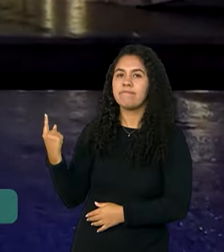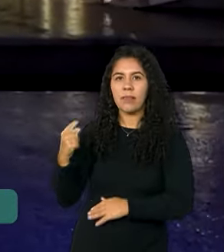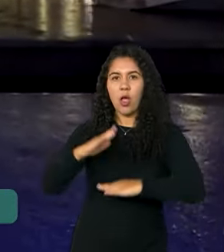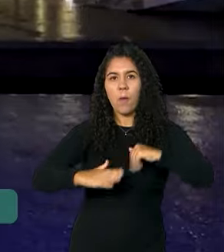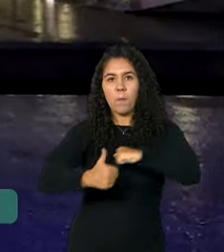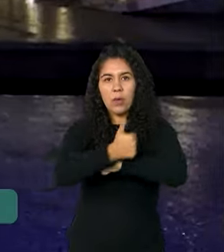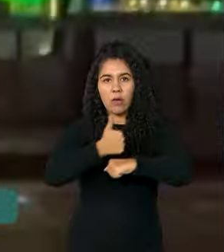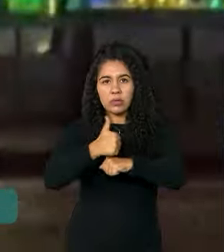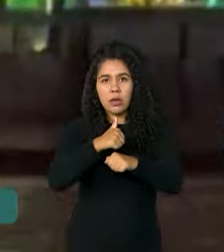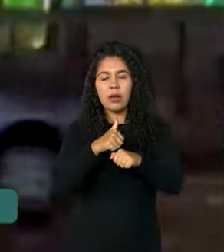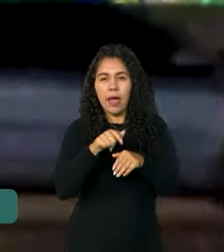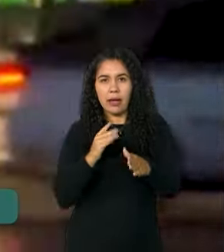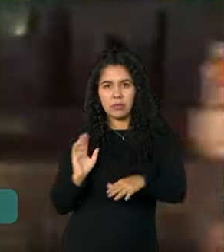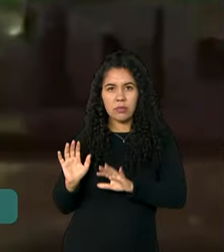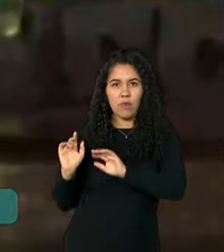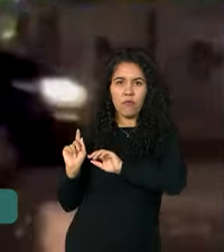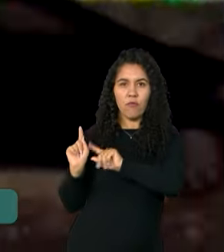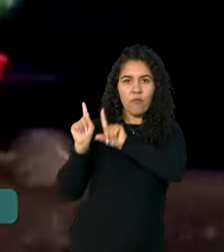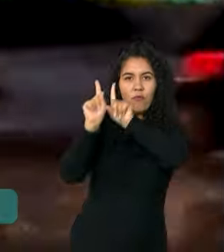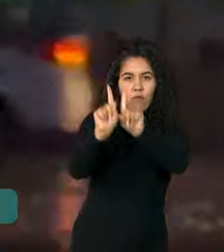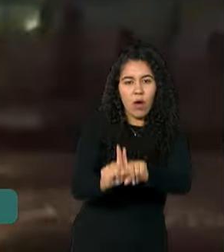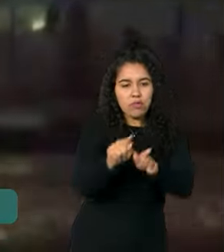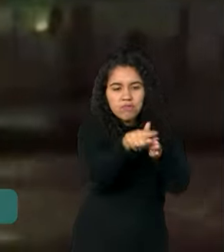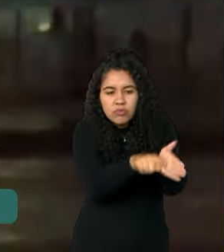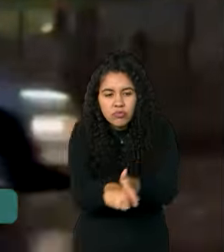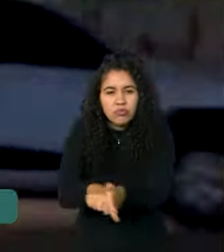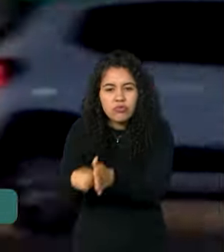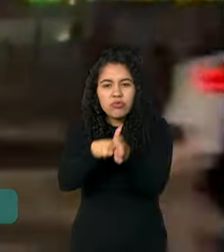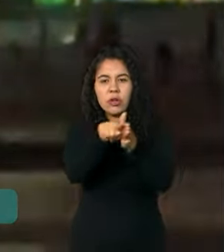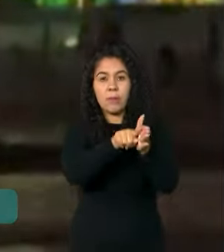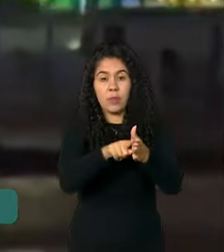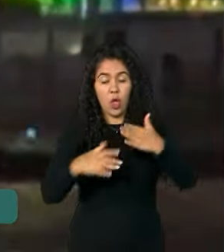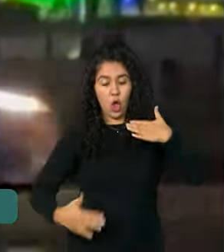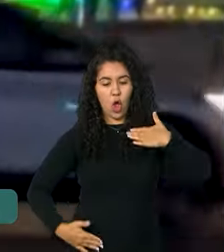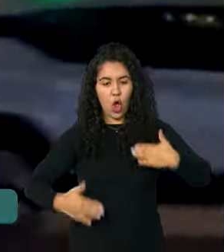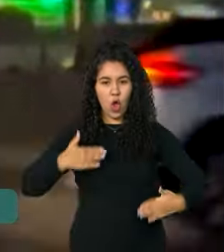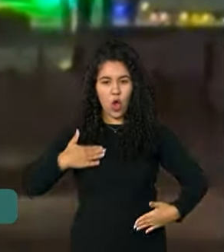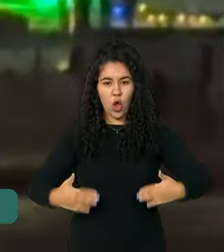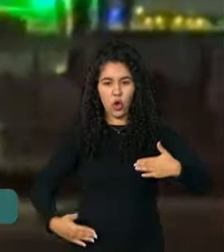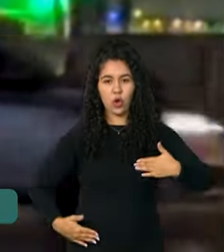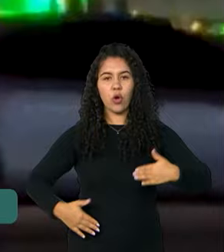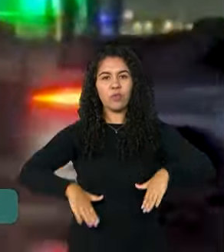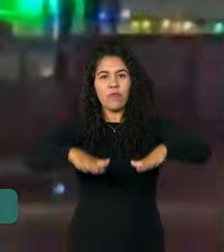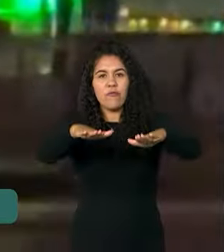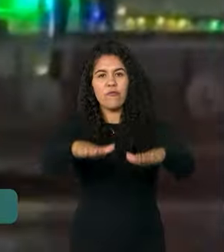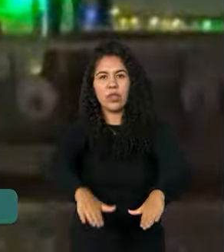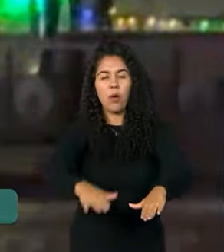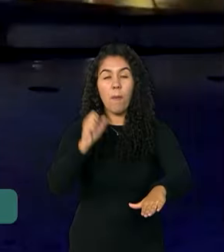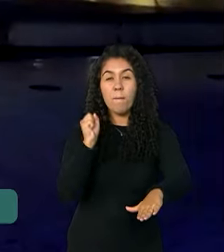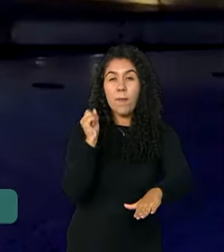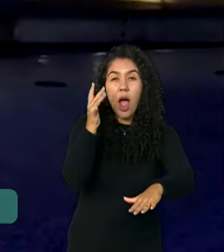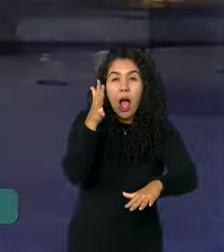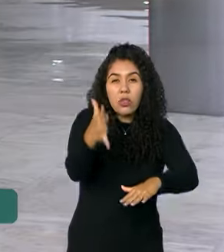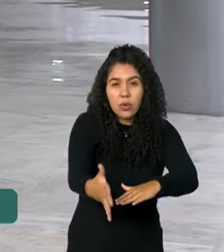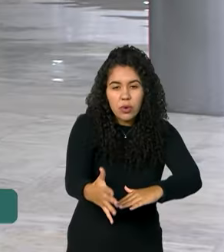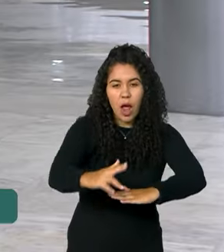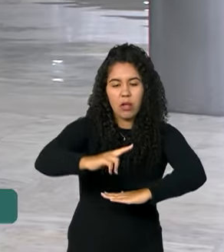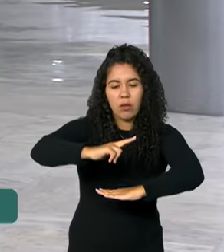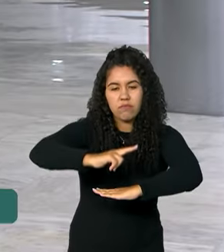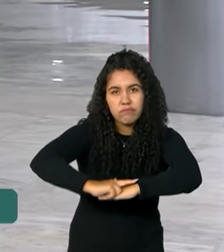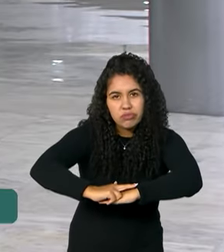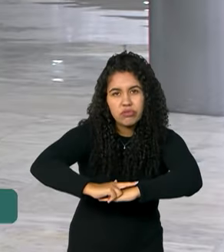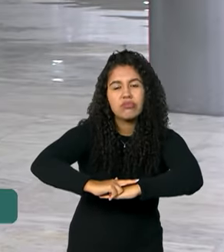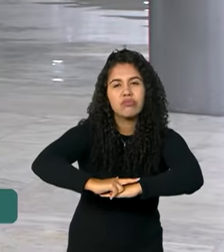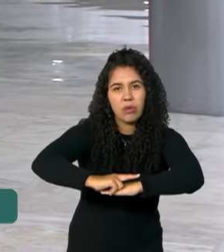foram acionados logo após a ocorrência. O corpo passou à madrugada no local e até agora há pouco ainda estava na